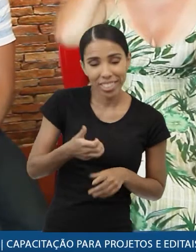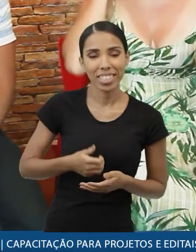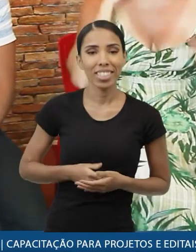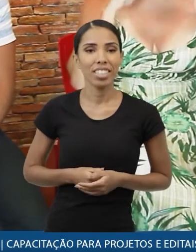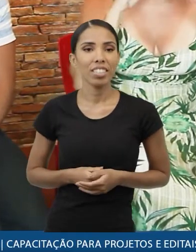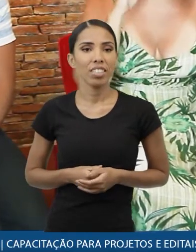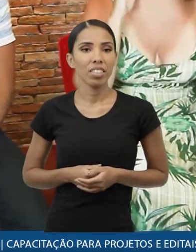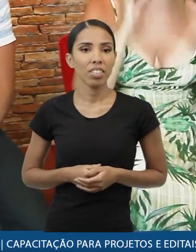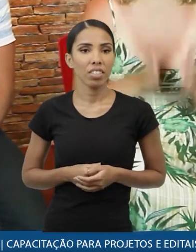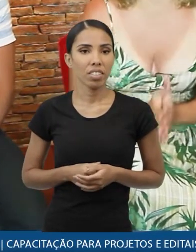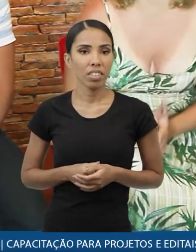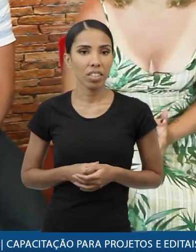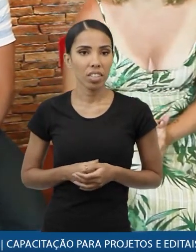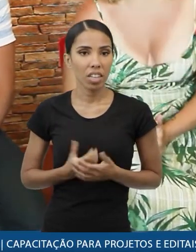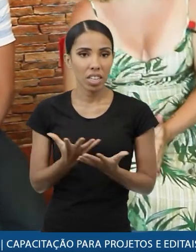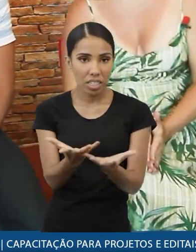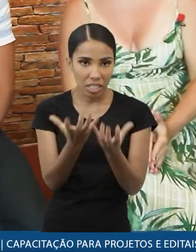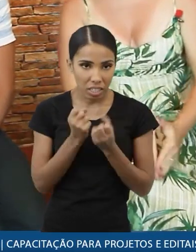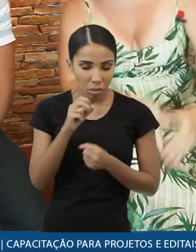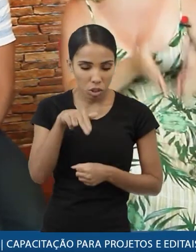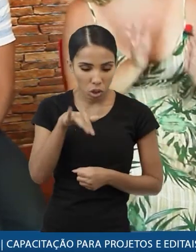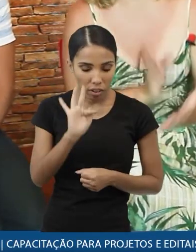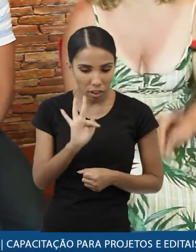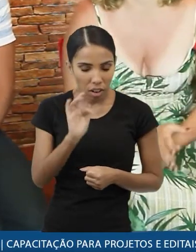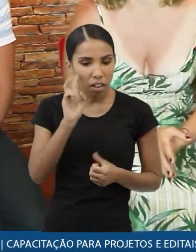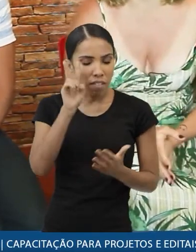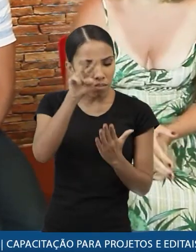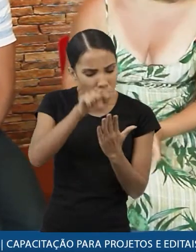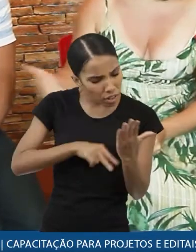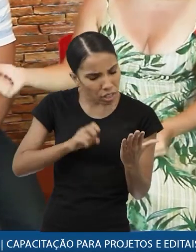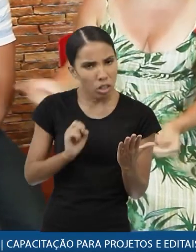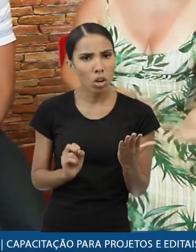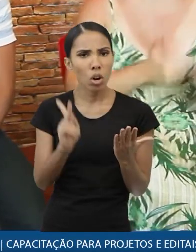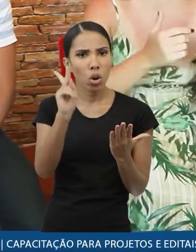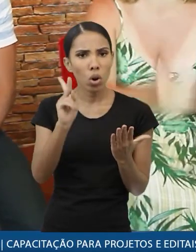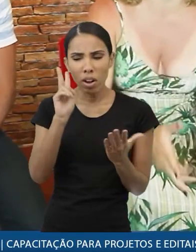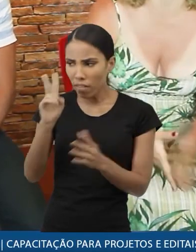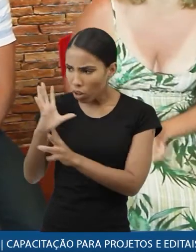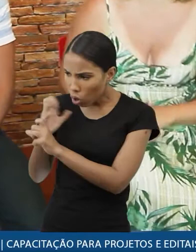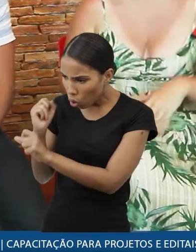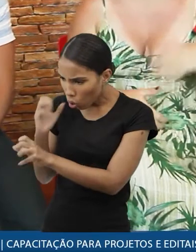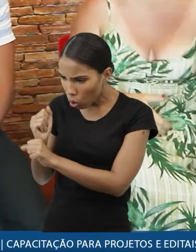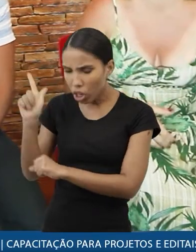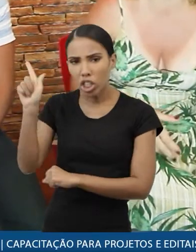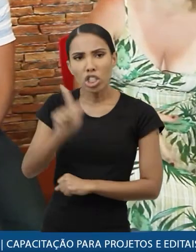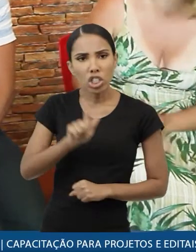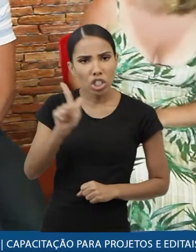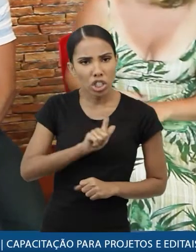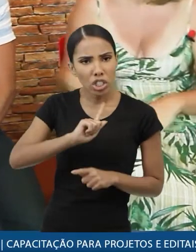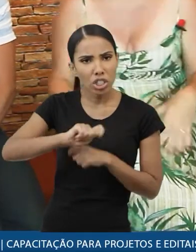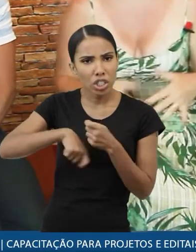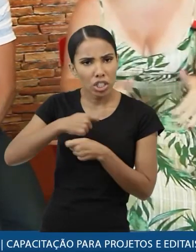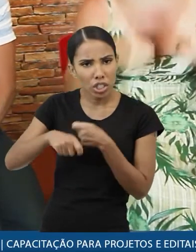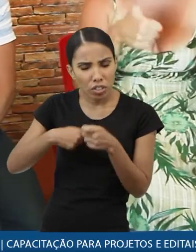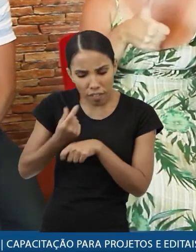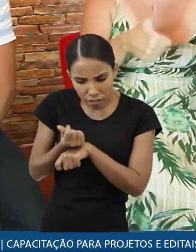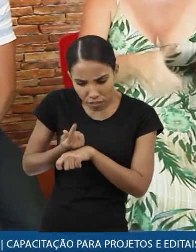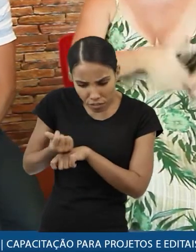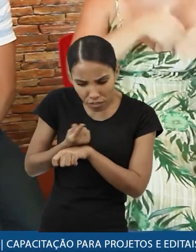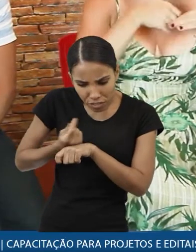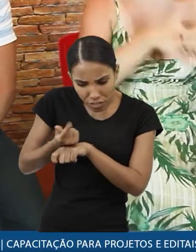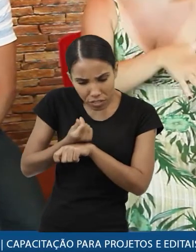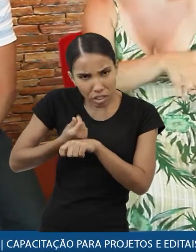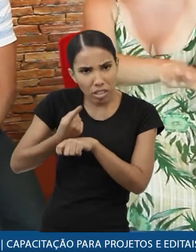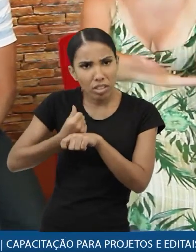é receba a nota fiscal verifique se ela está ok verifica com o seu contador com o seu gerente financeiro ah beleza